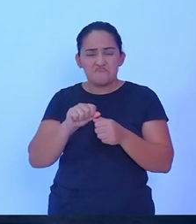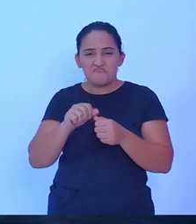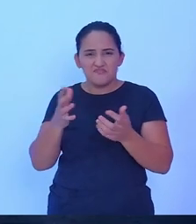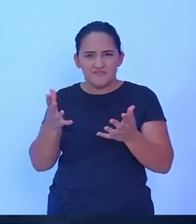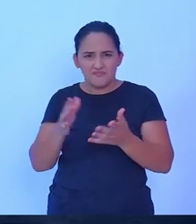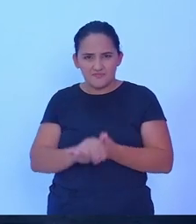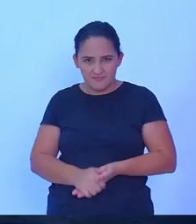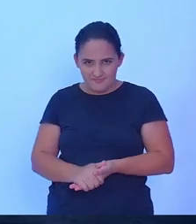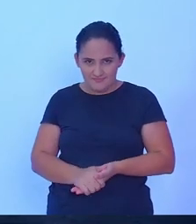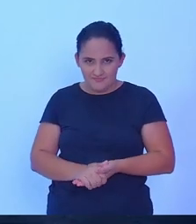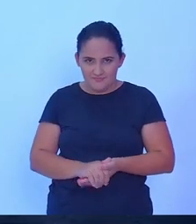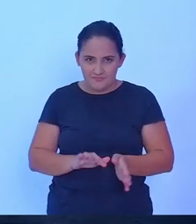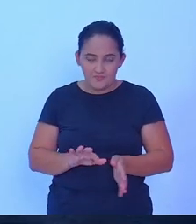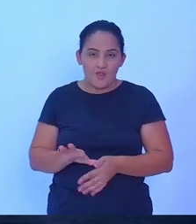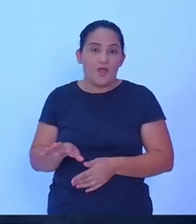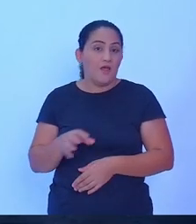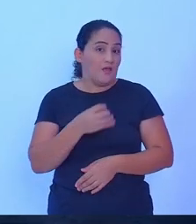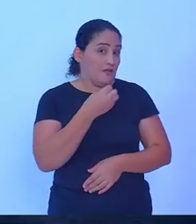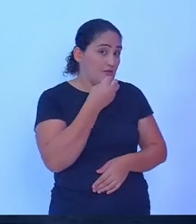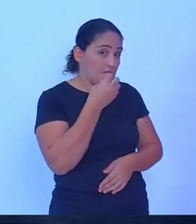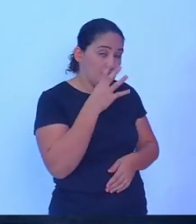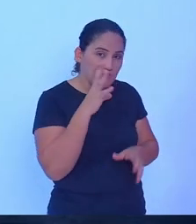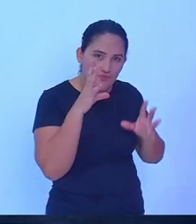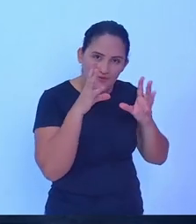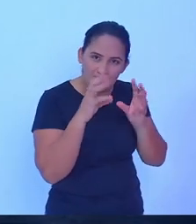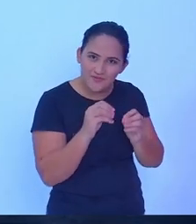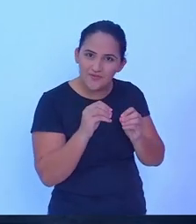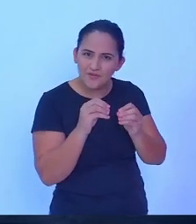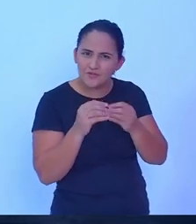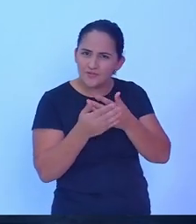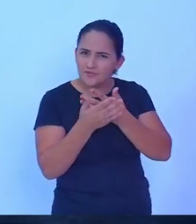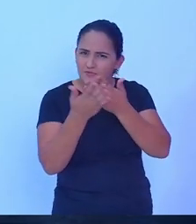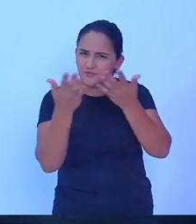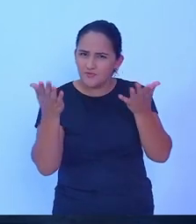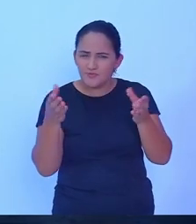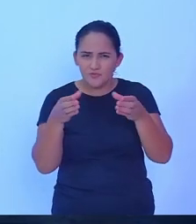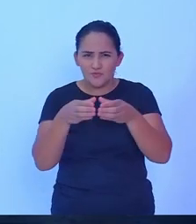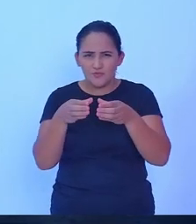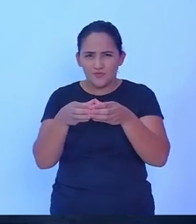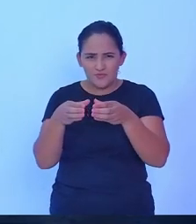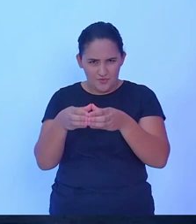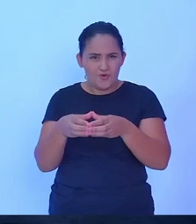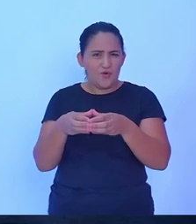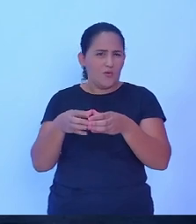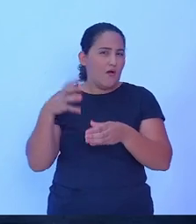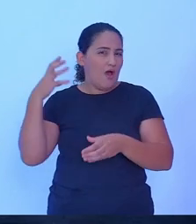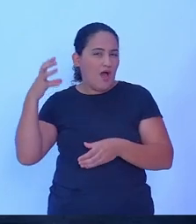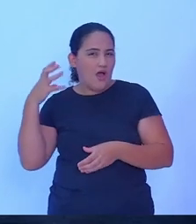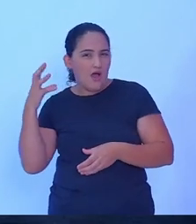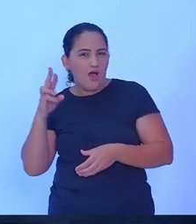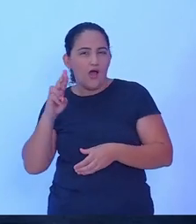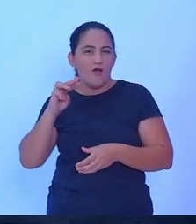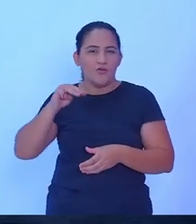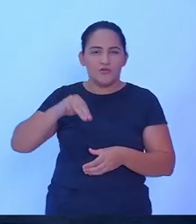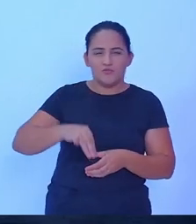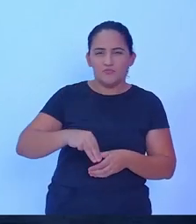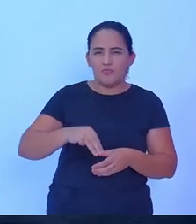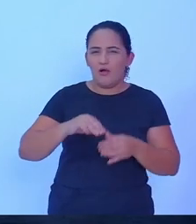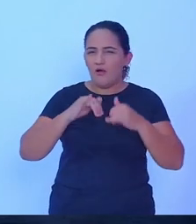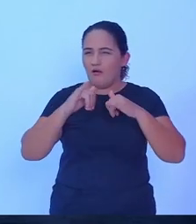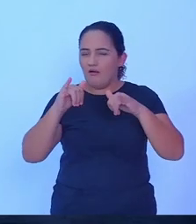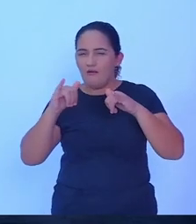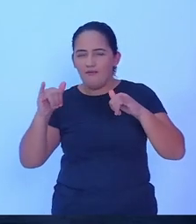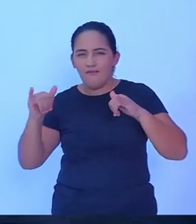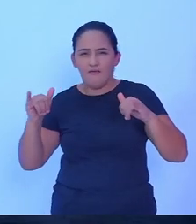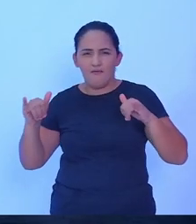Arno, boa noite a toda a equipe da Rádio Rolim, toda a equipe do Rolim Notícia, todos os